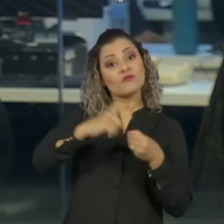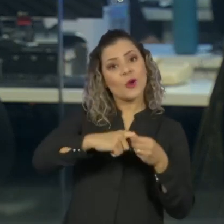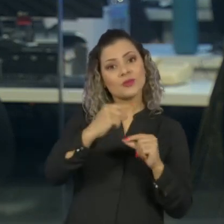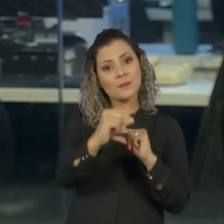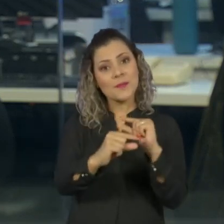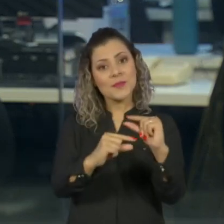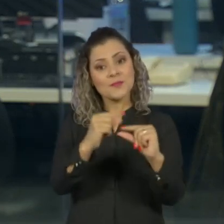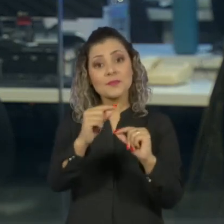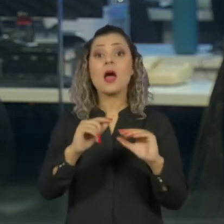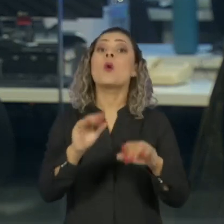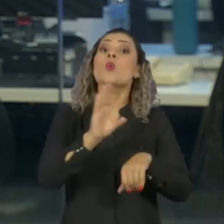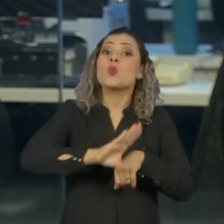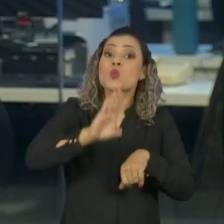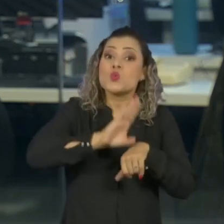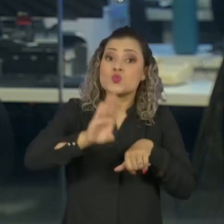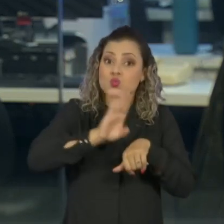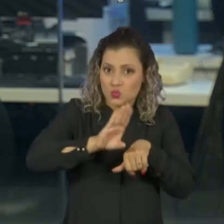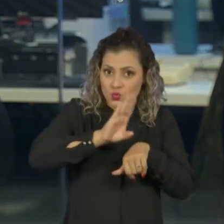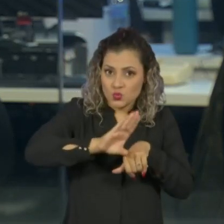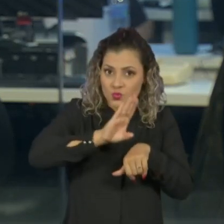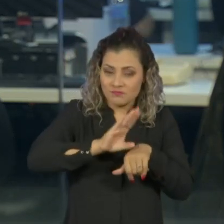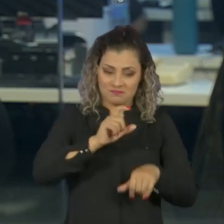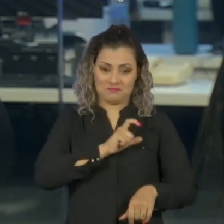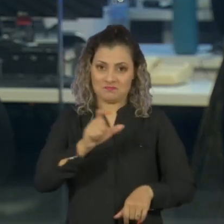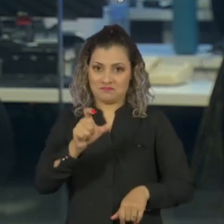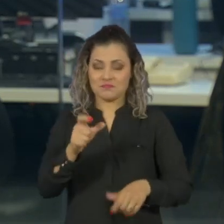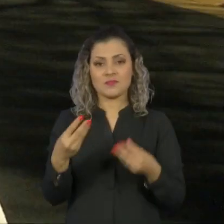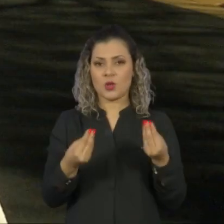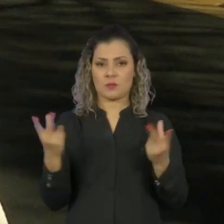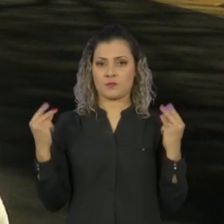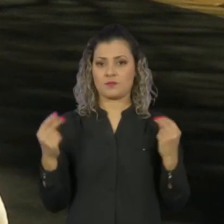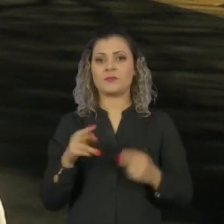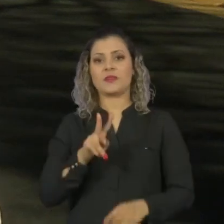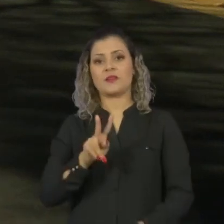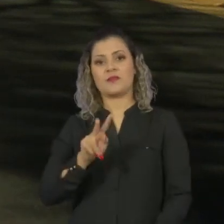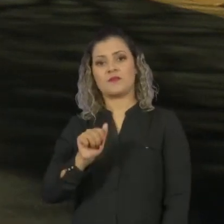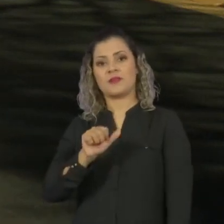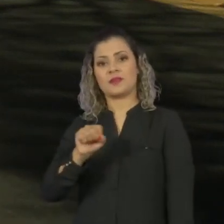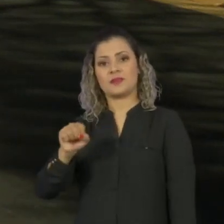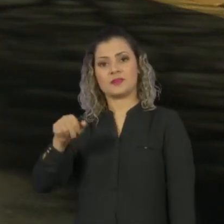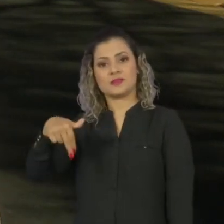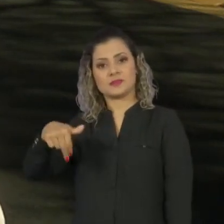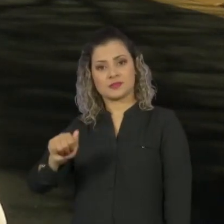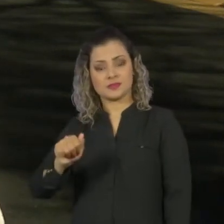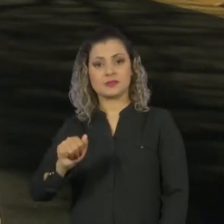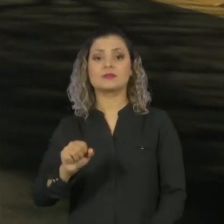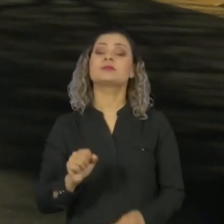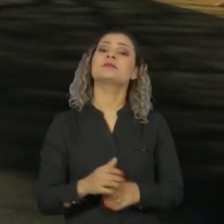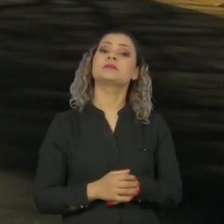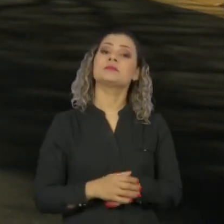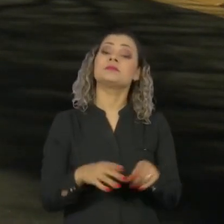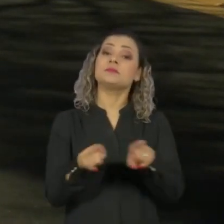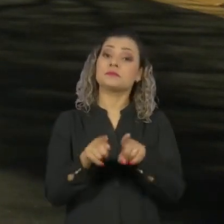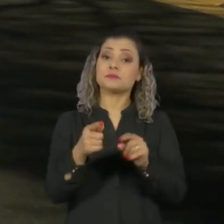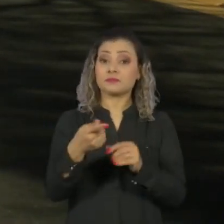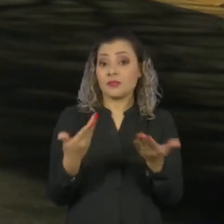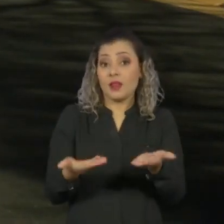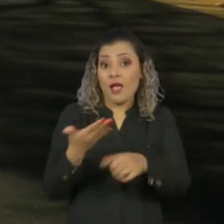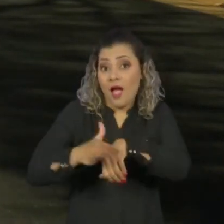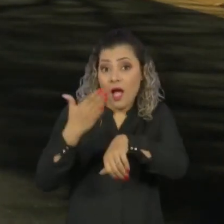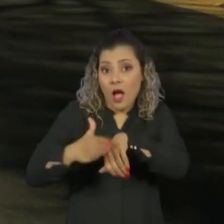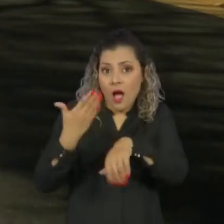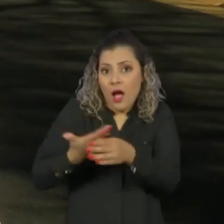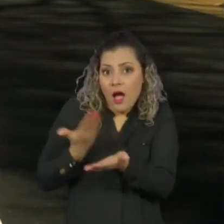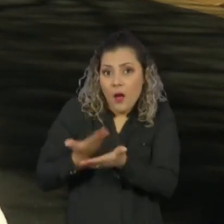nas autoescolas. Mais informações com a repórter Vanessa Lorenzini. Em São Paulo, as aulas práticas nas autoescolas